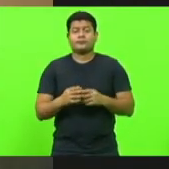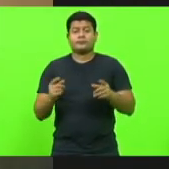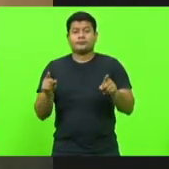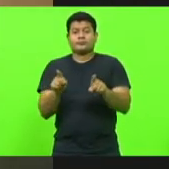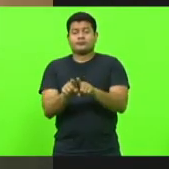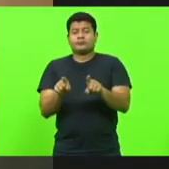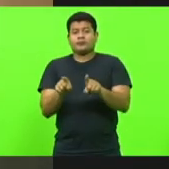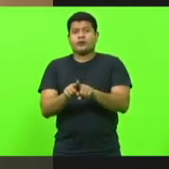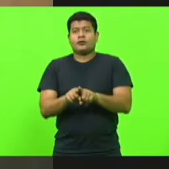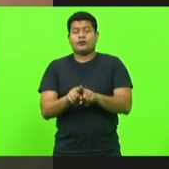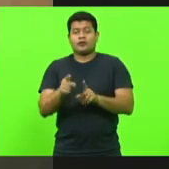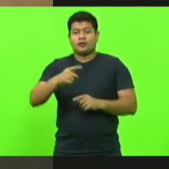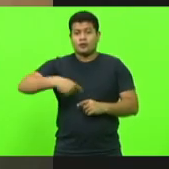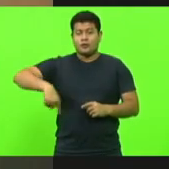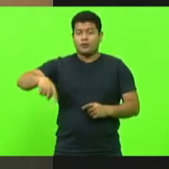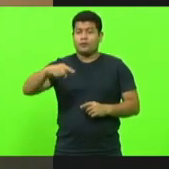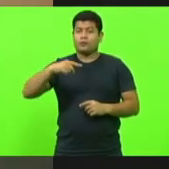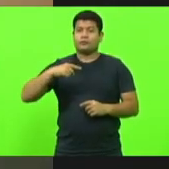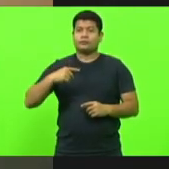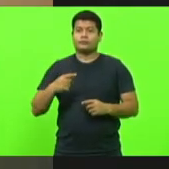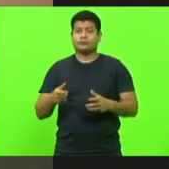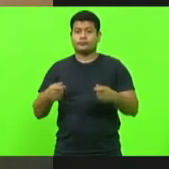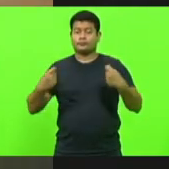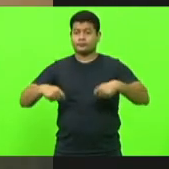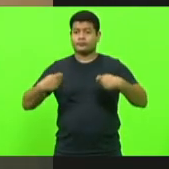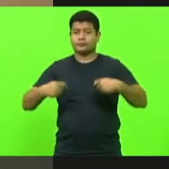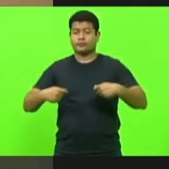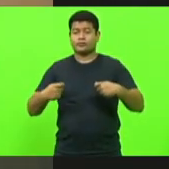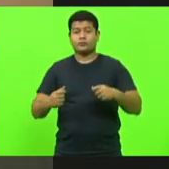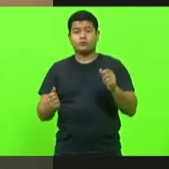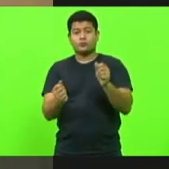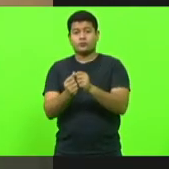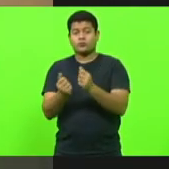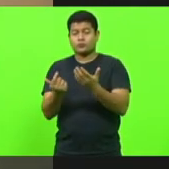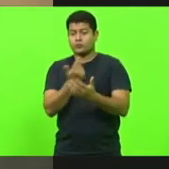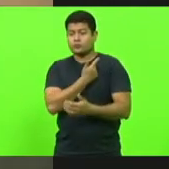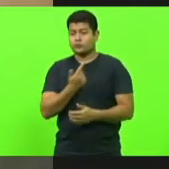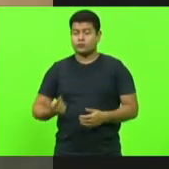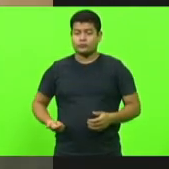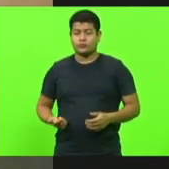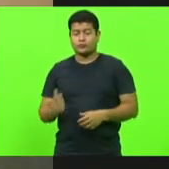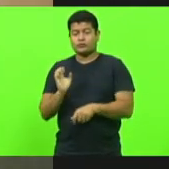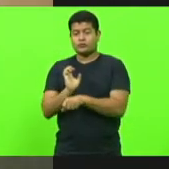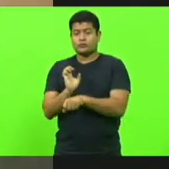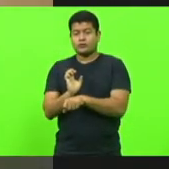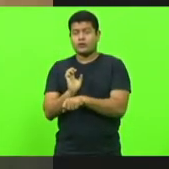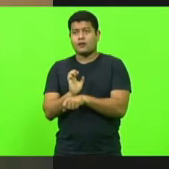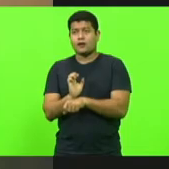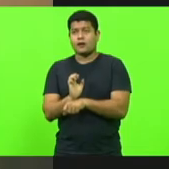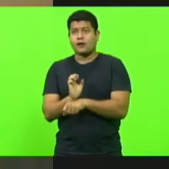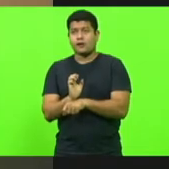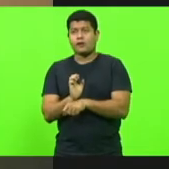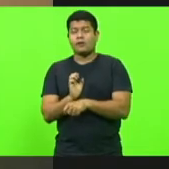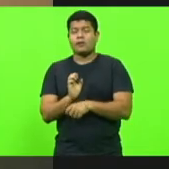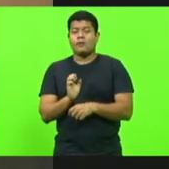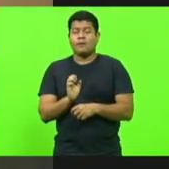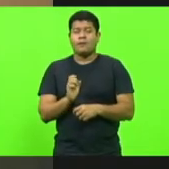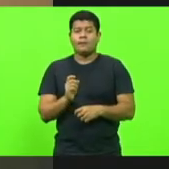nós temos que buscar junto ao governo do estado e aí eu me coloco na condição de